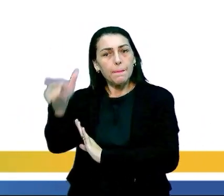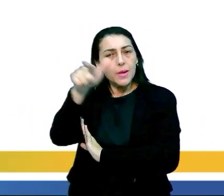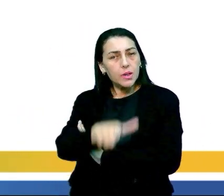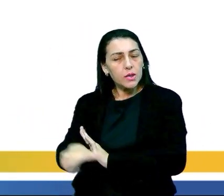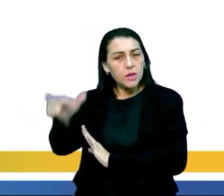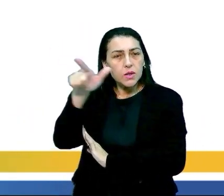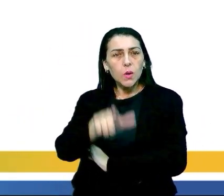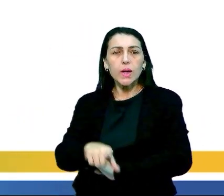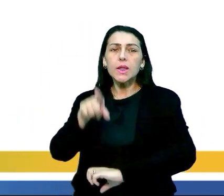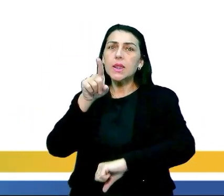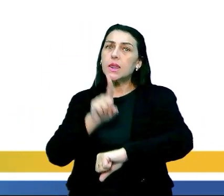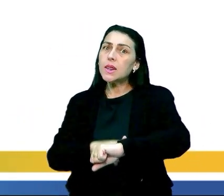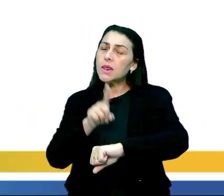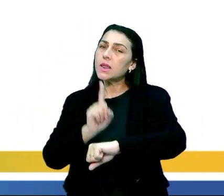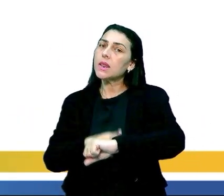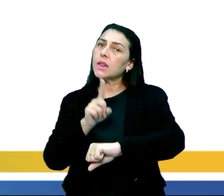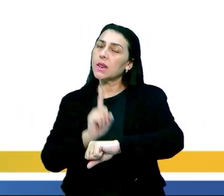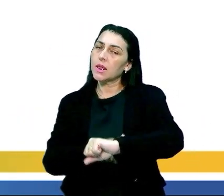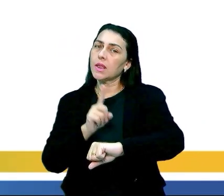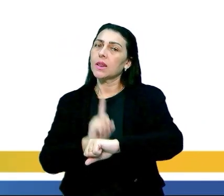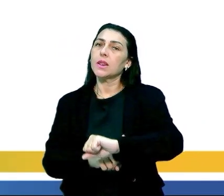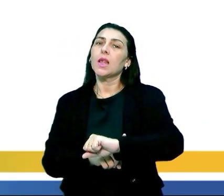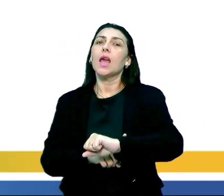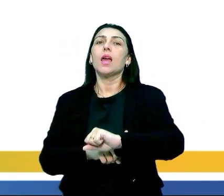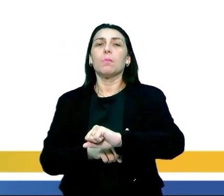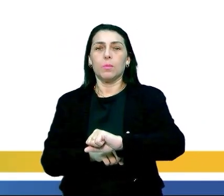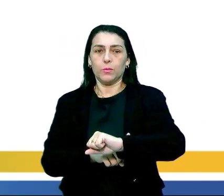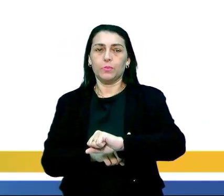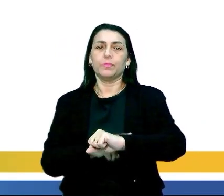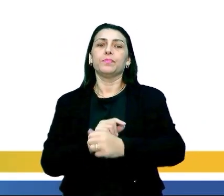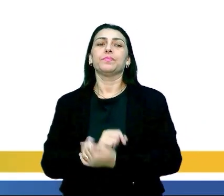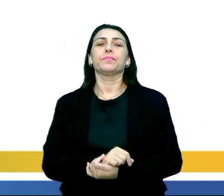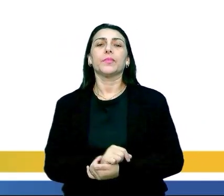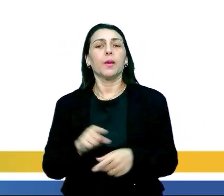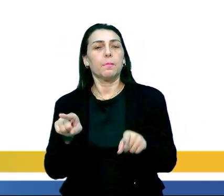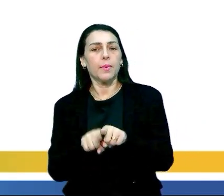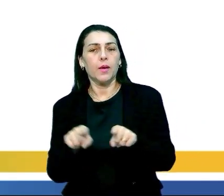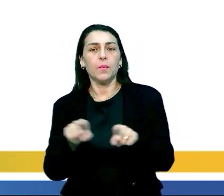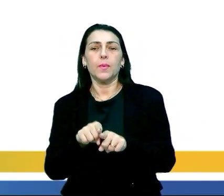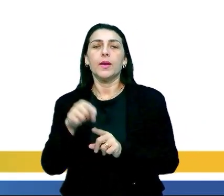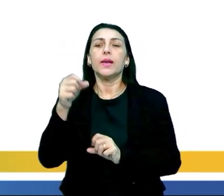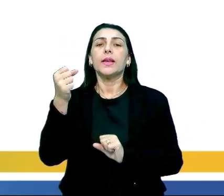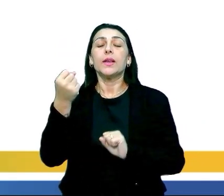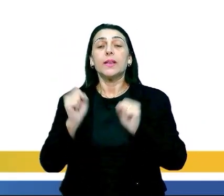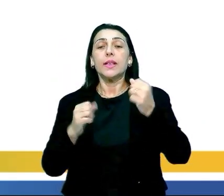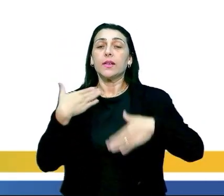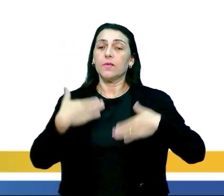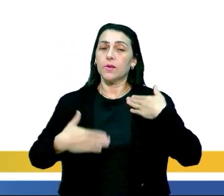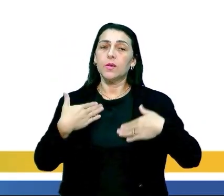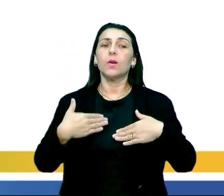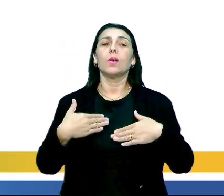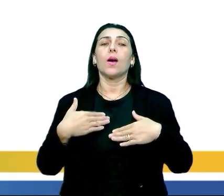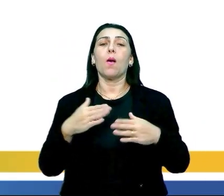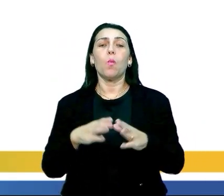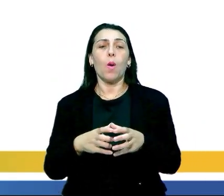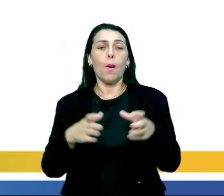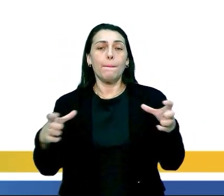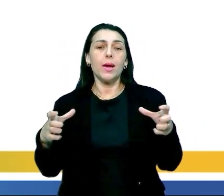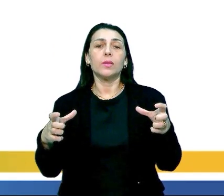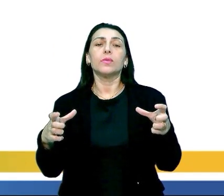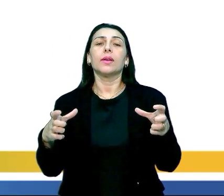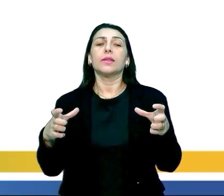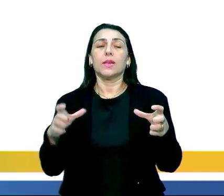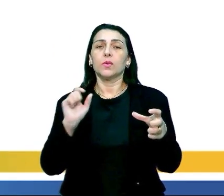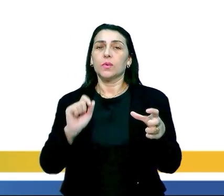objetivos específicos, repetições e tempo determinado. Além disso, o exercício físico propiciona o